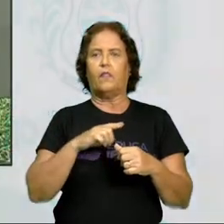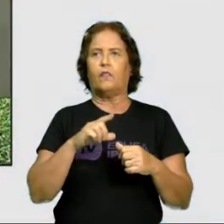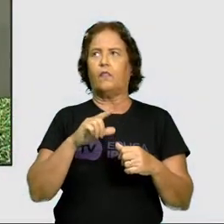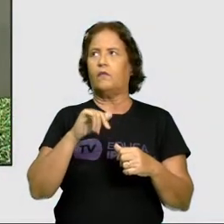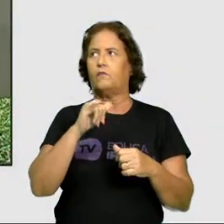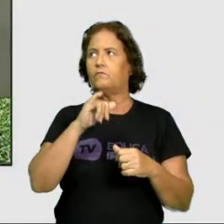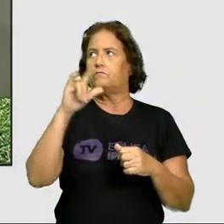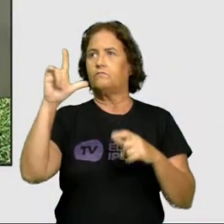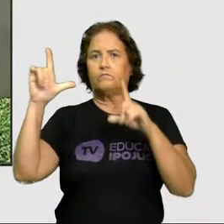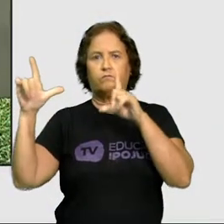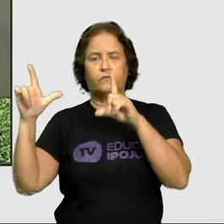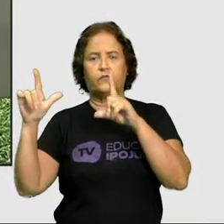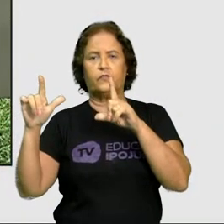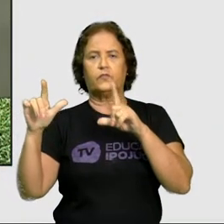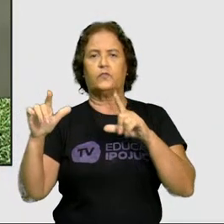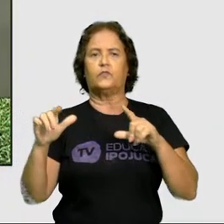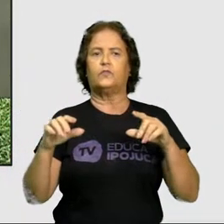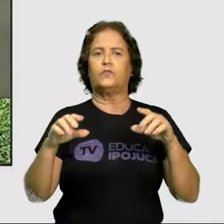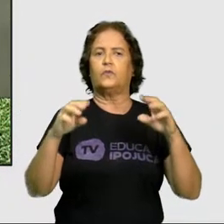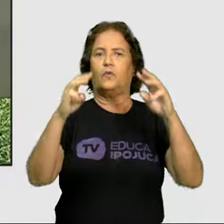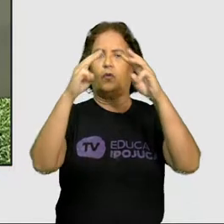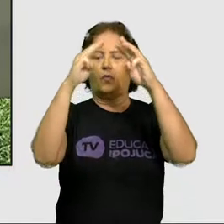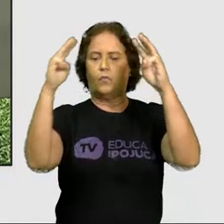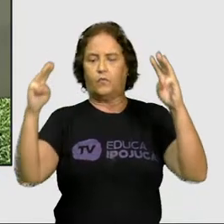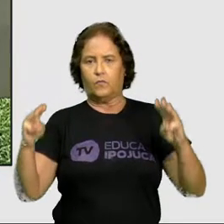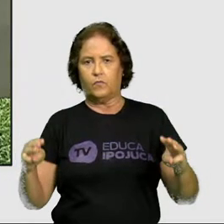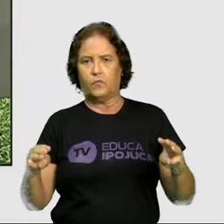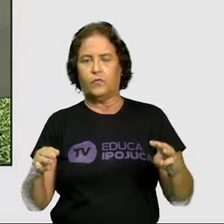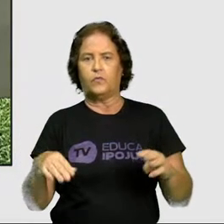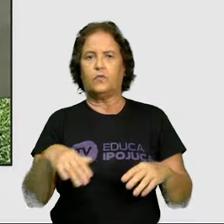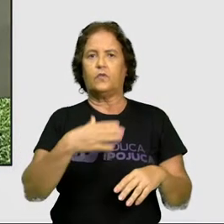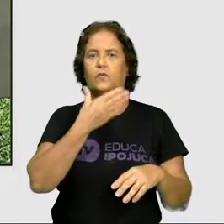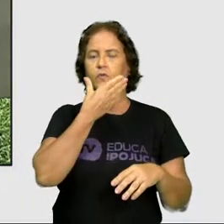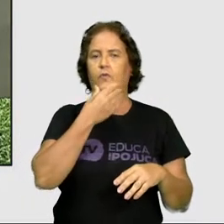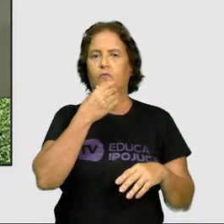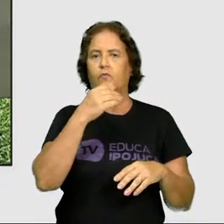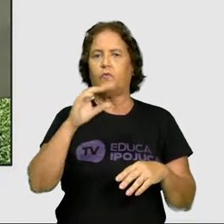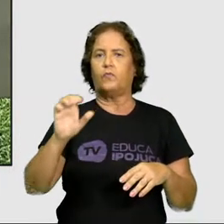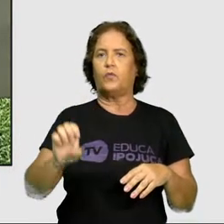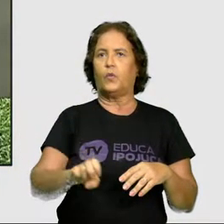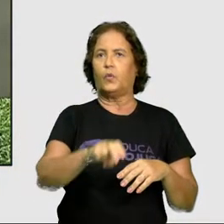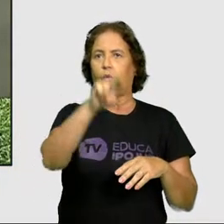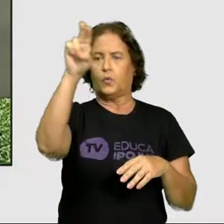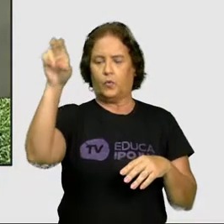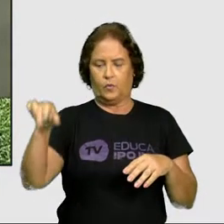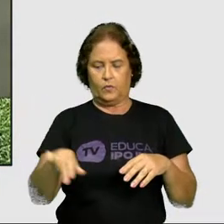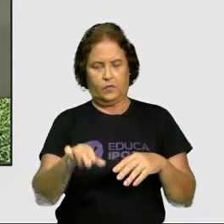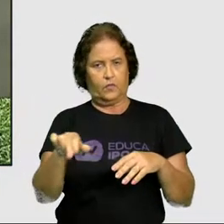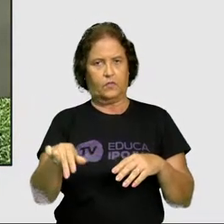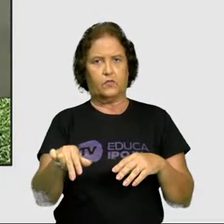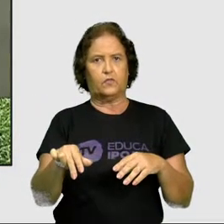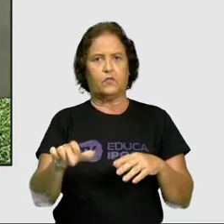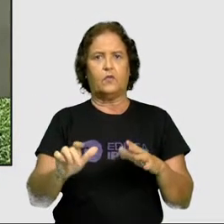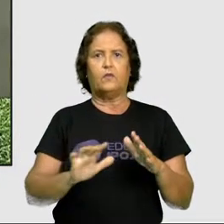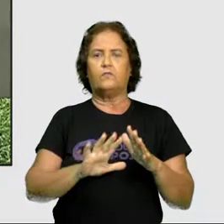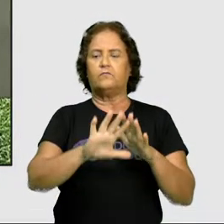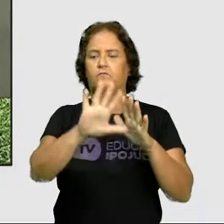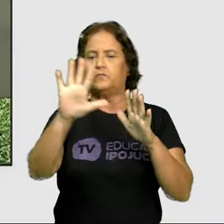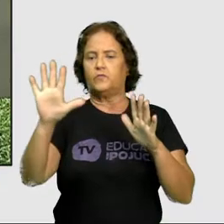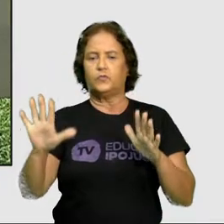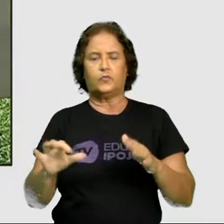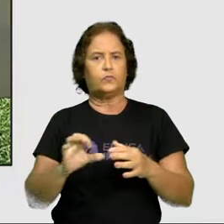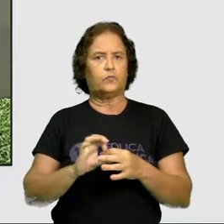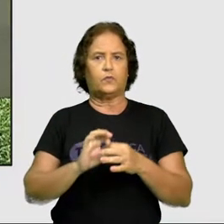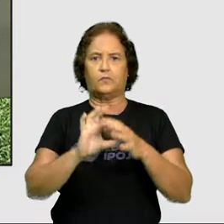Nordeste, que fica em Recife, que é um espaço público, que a gente não tem o comum de ir, mas o que é